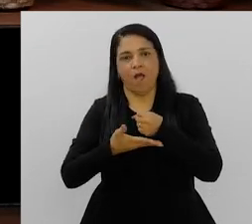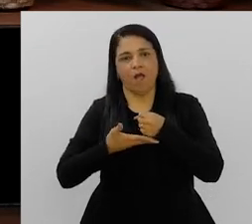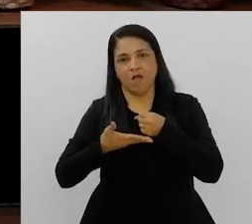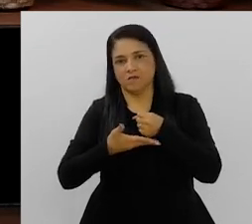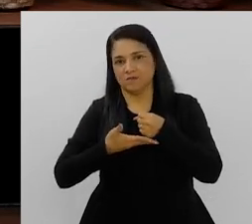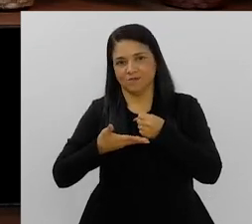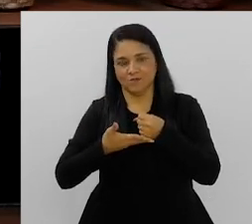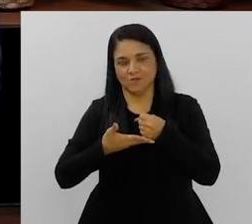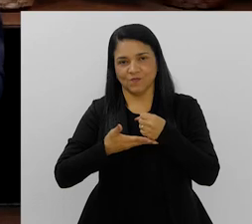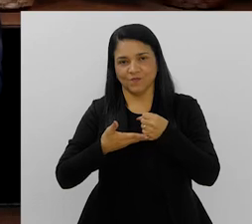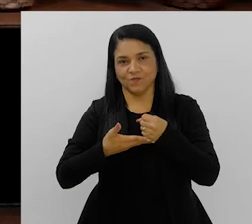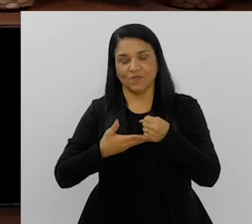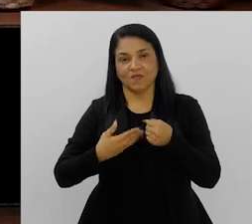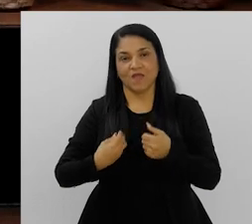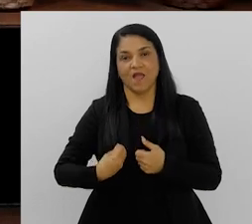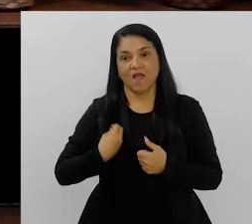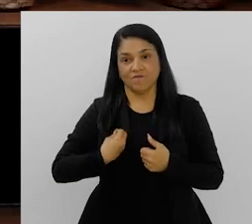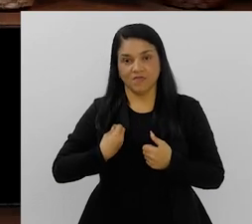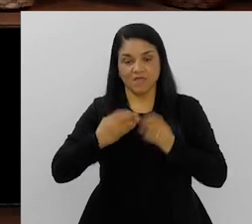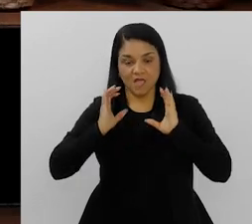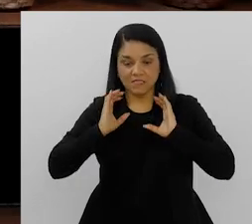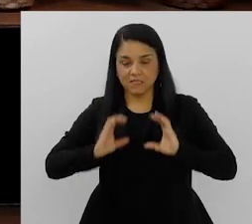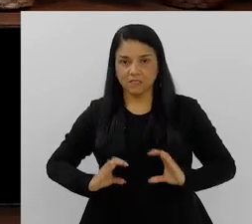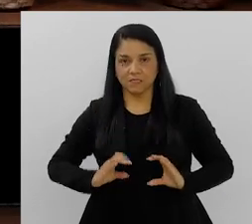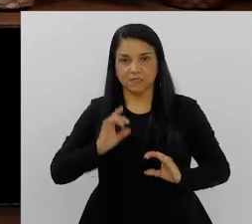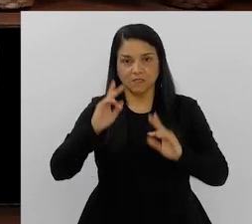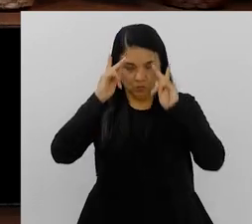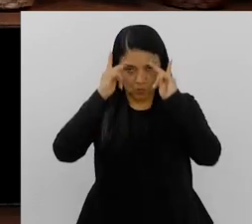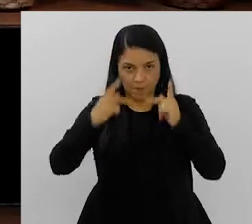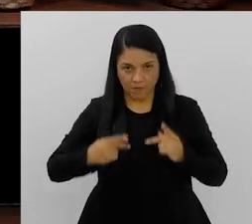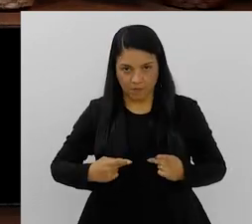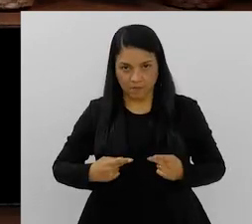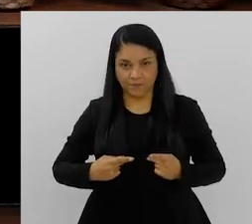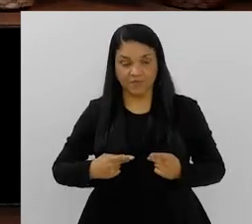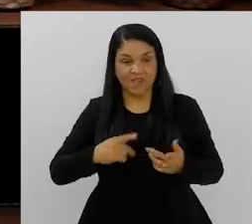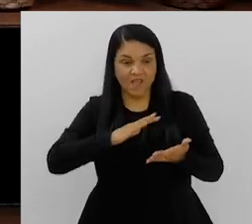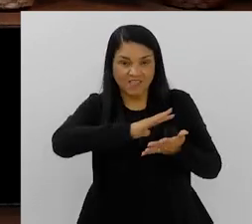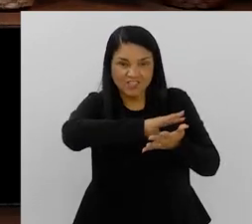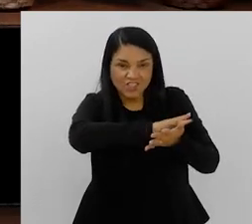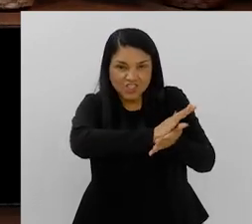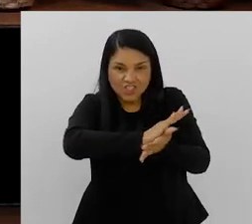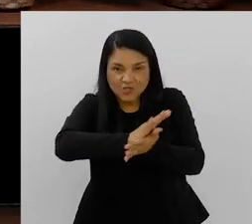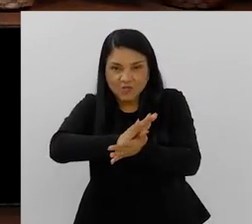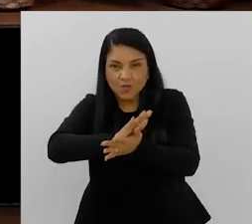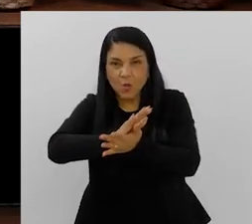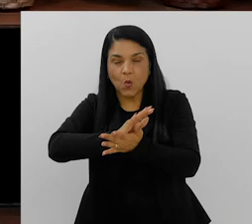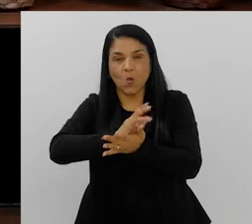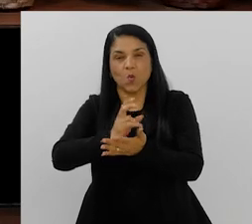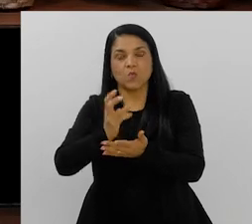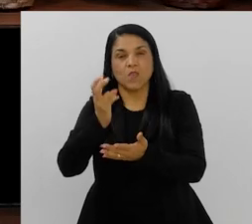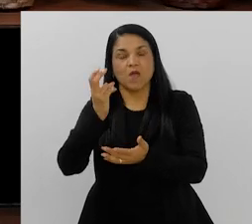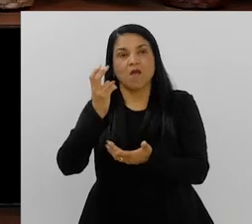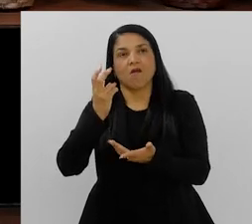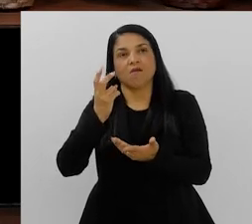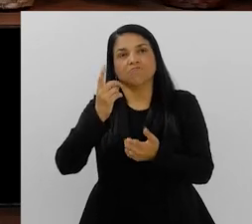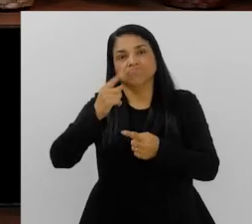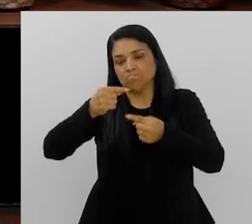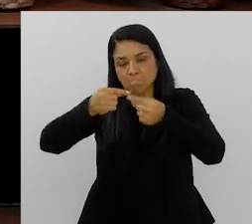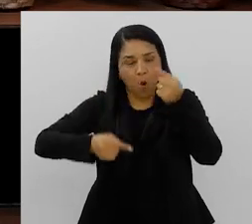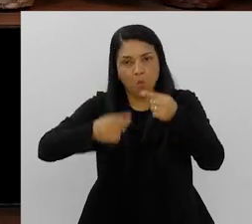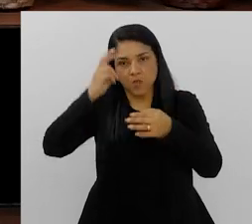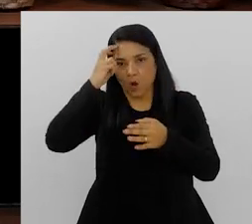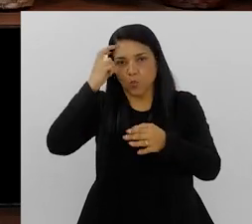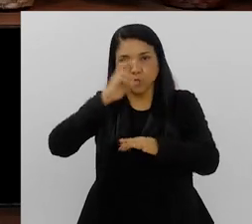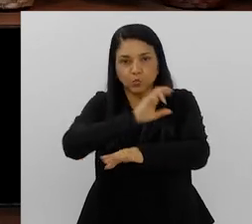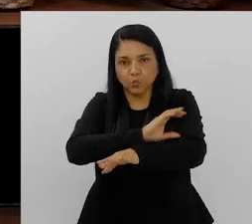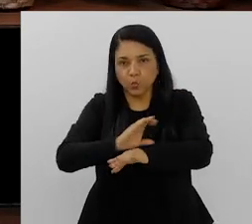básica, vamos dizer assim. Algo essencial à cidadania de todos nós. Essa questão da discriminação, a ruptura dessa